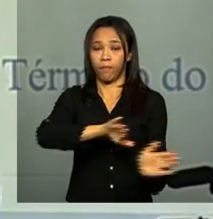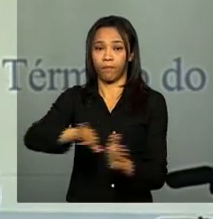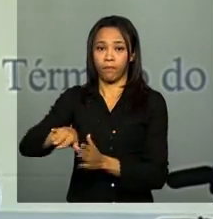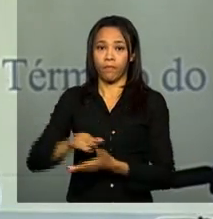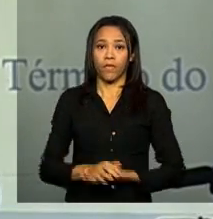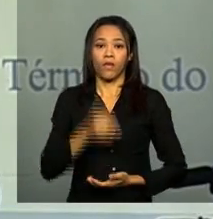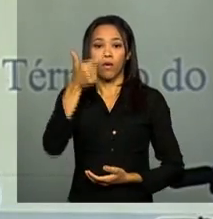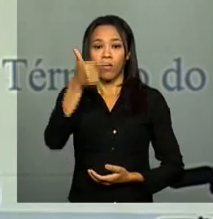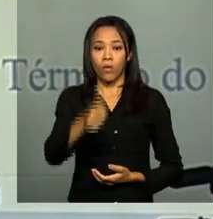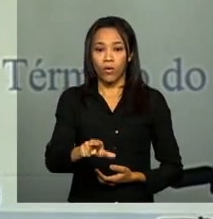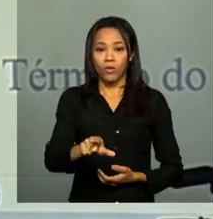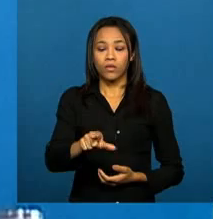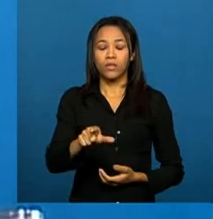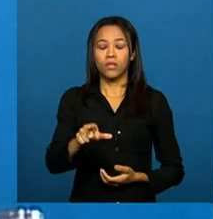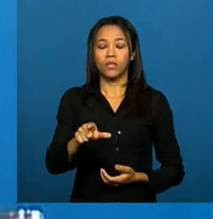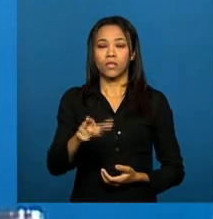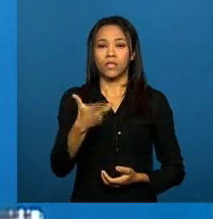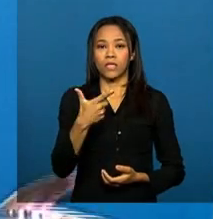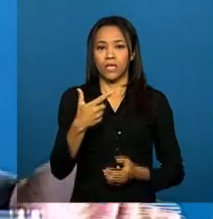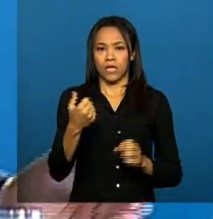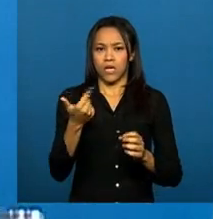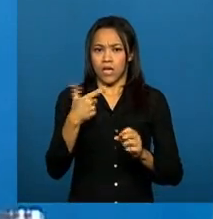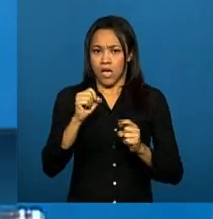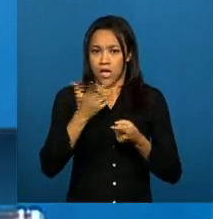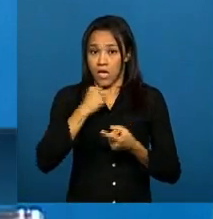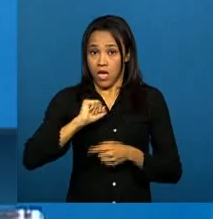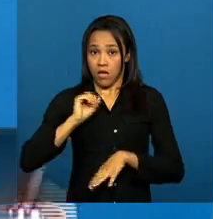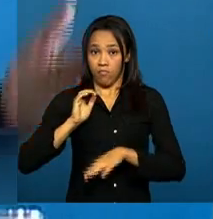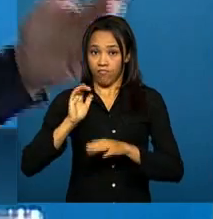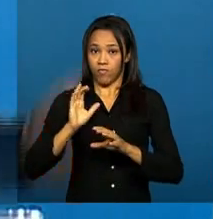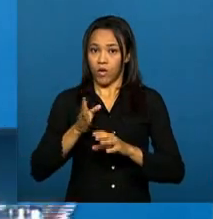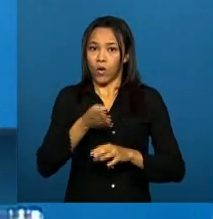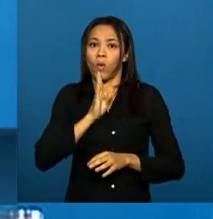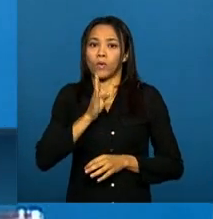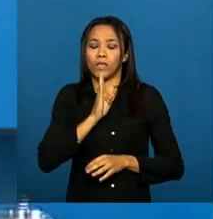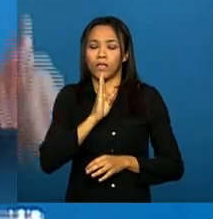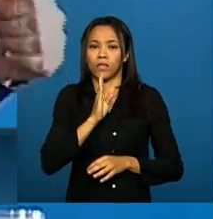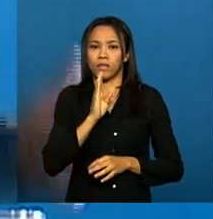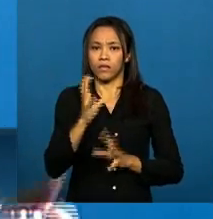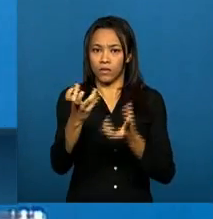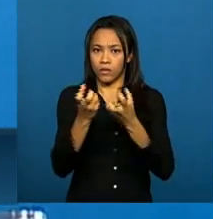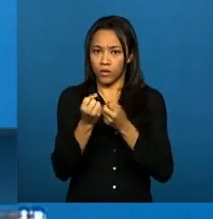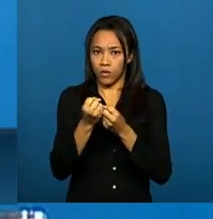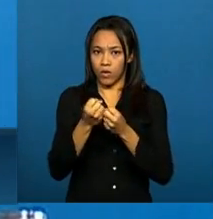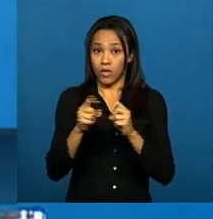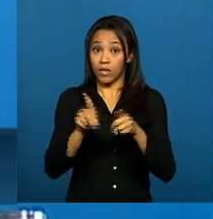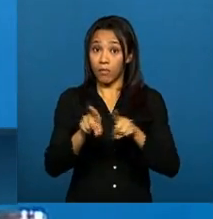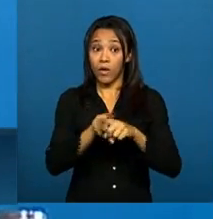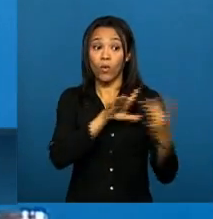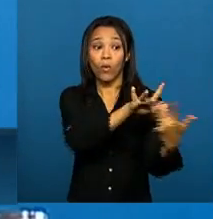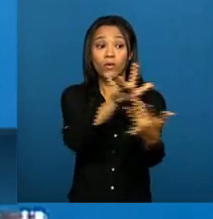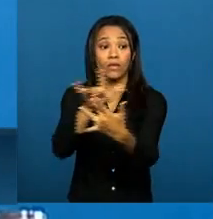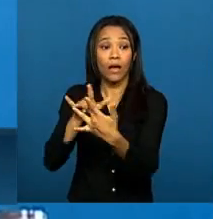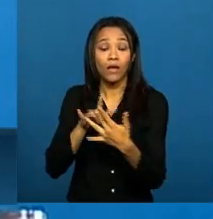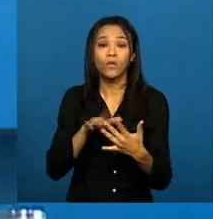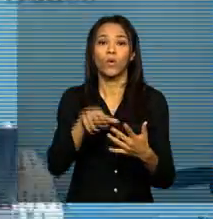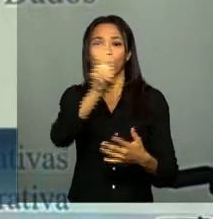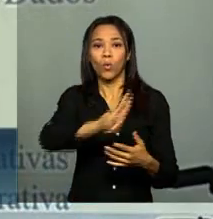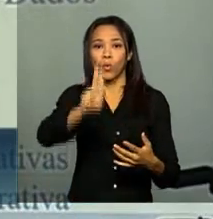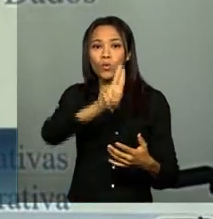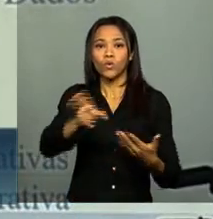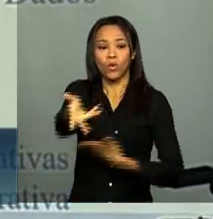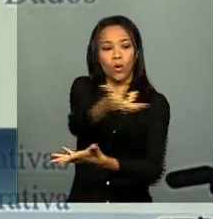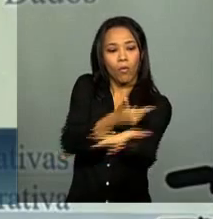titulares dos dados, a comunicação, interconexão e uso compartilhado,